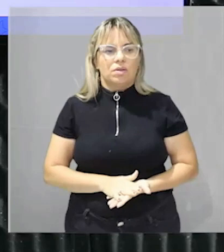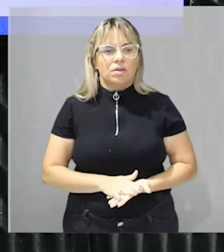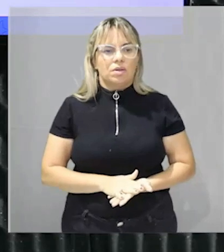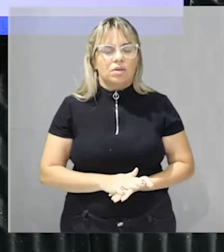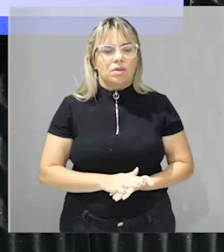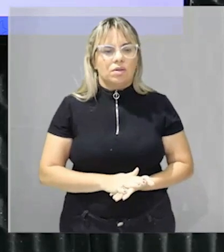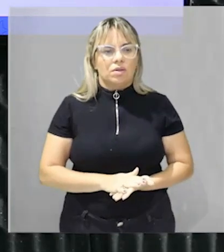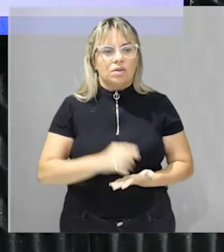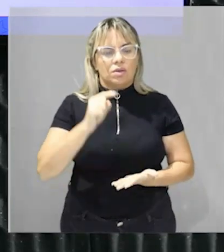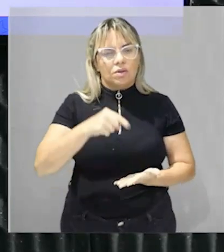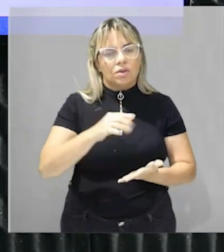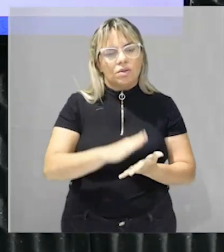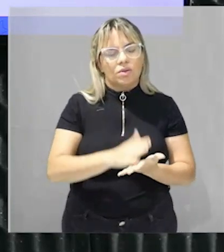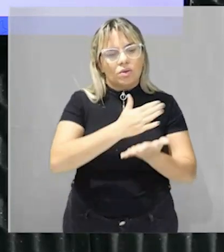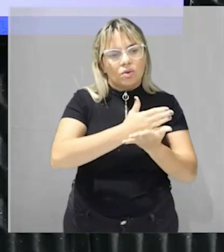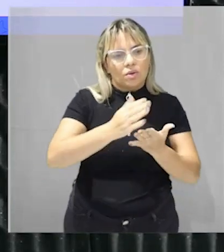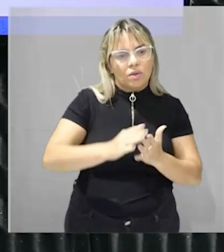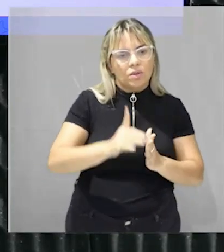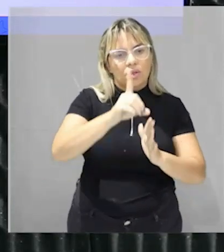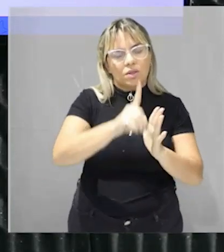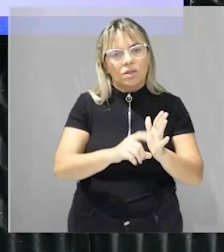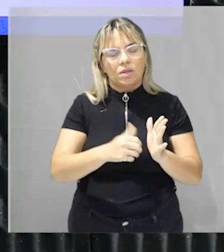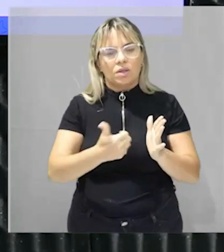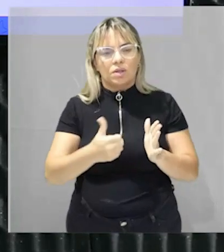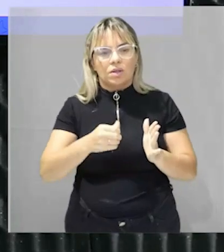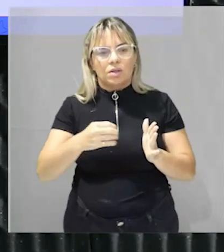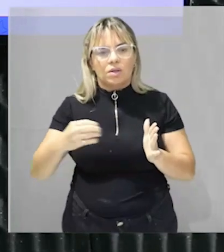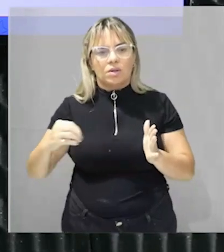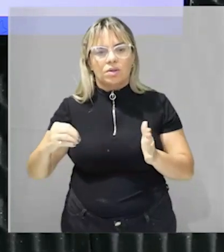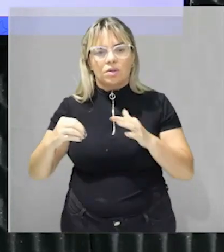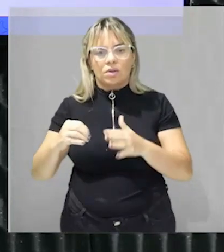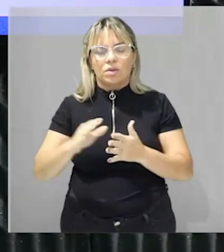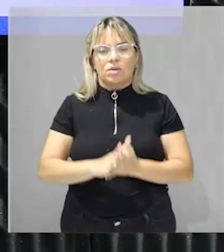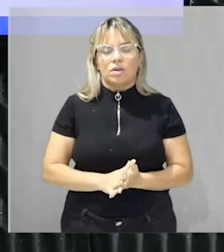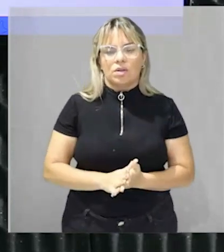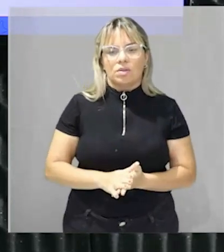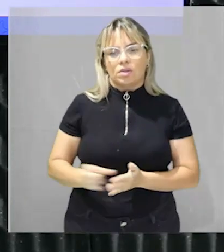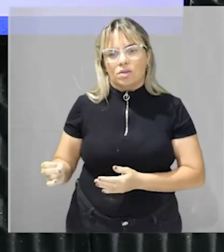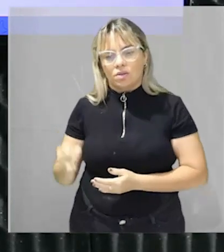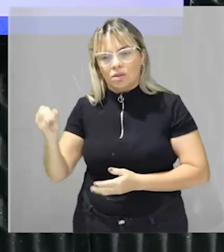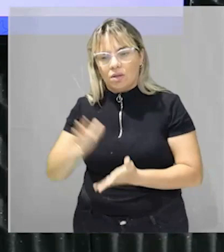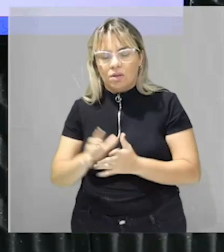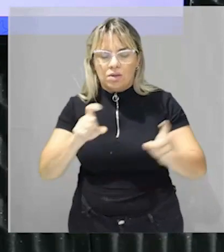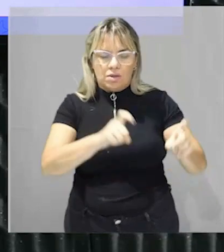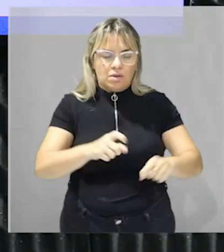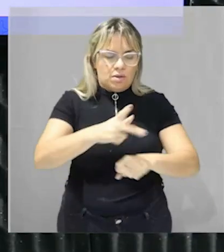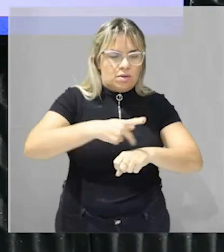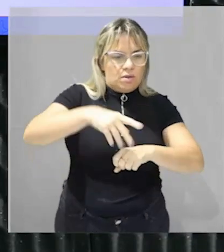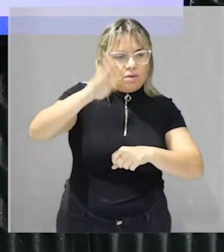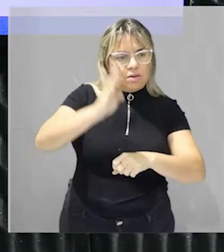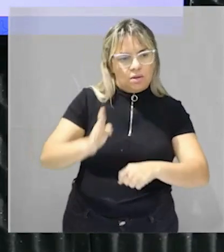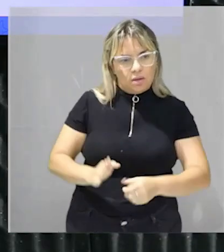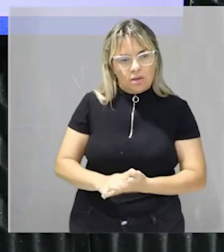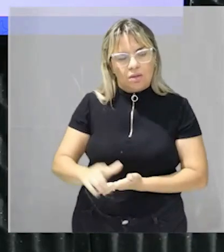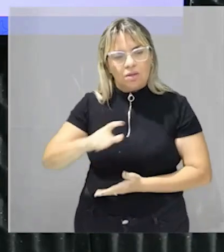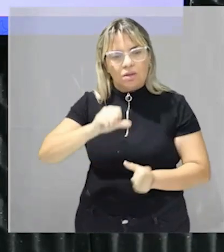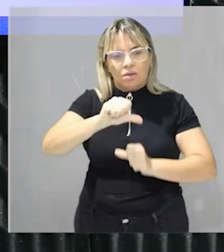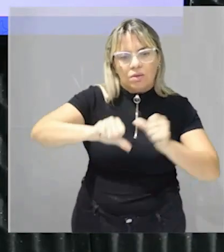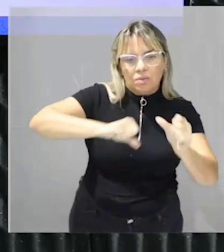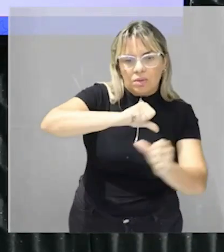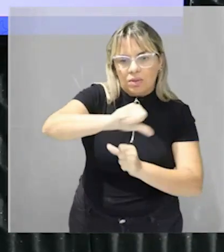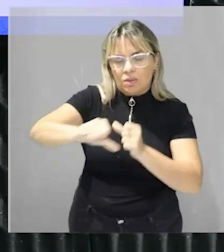a partir da década de 90 parte significativa da agricultura brasileira sofreu grandes